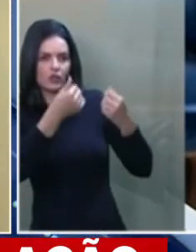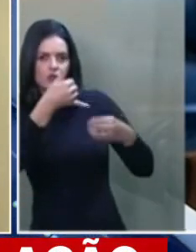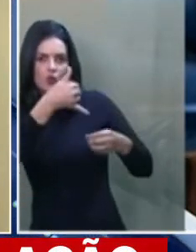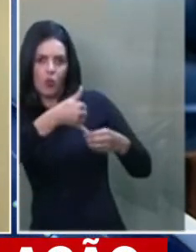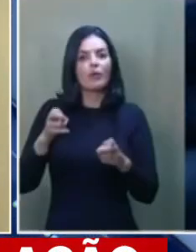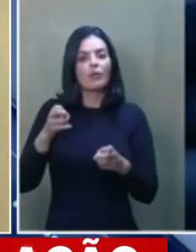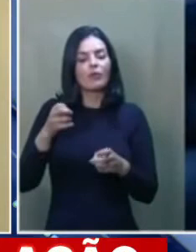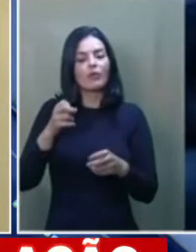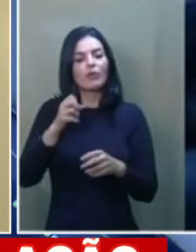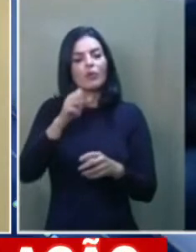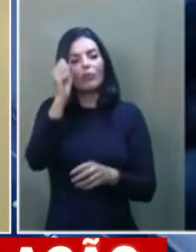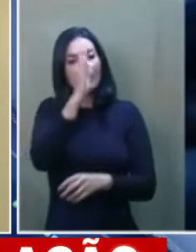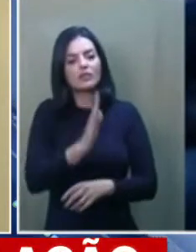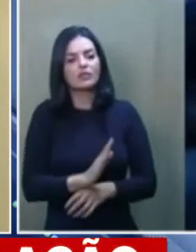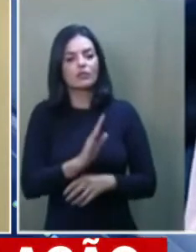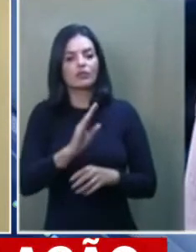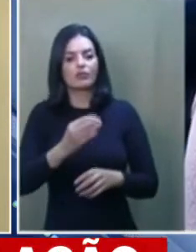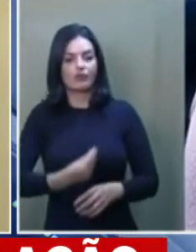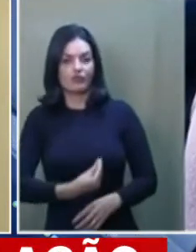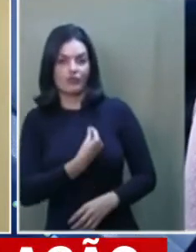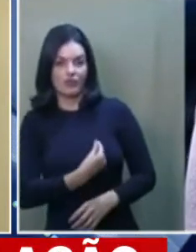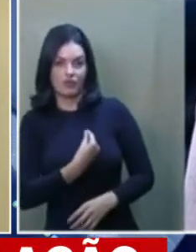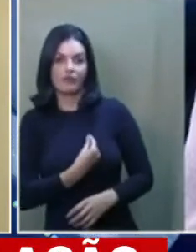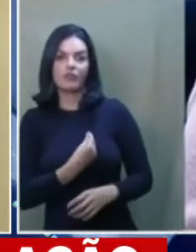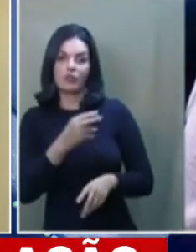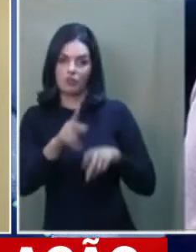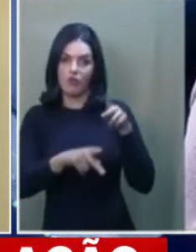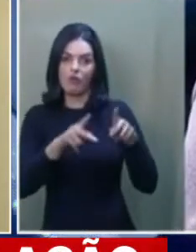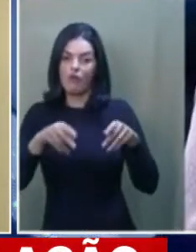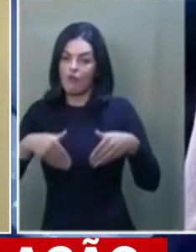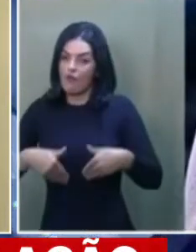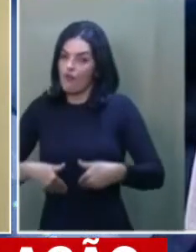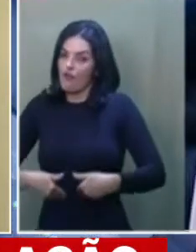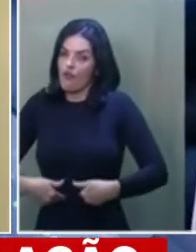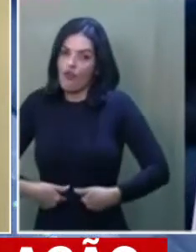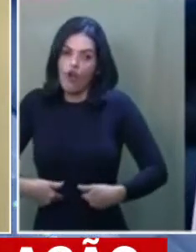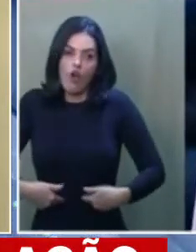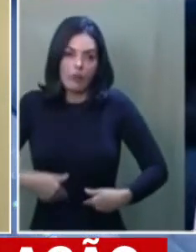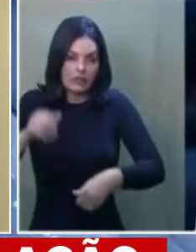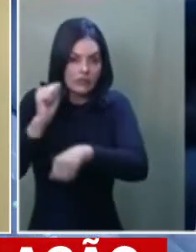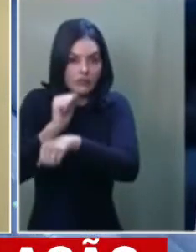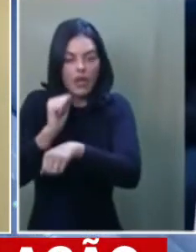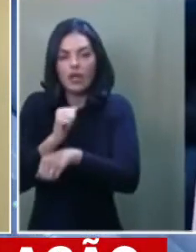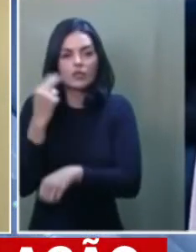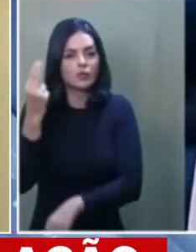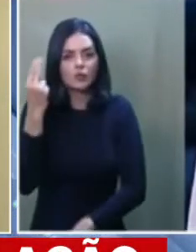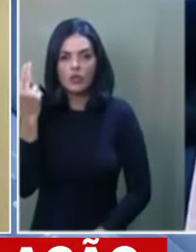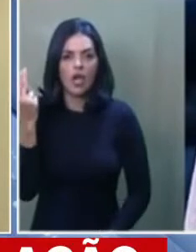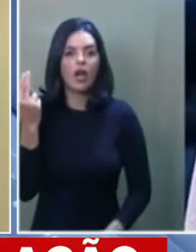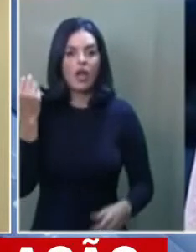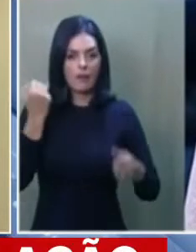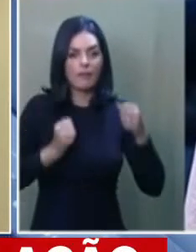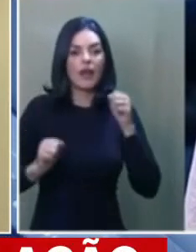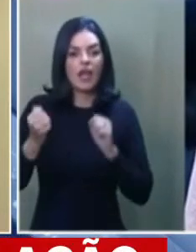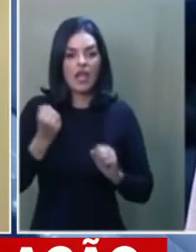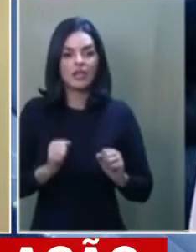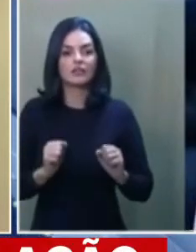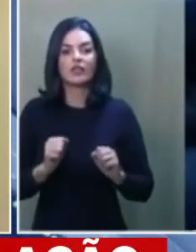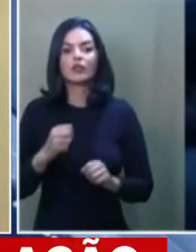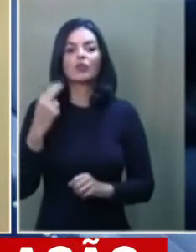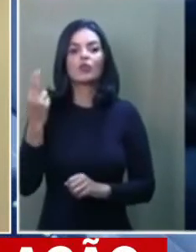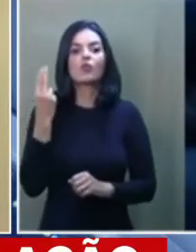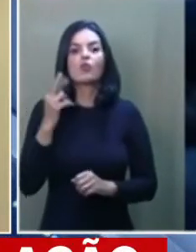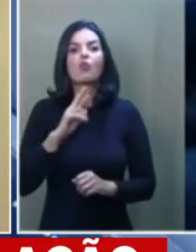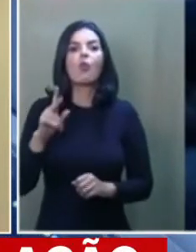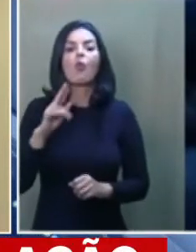alarmante no país. Em outro momento, jamais o Congresso, jamais o